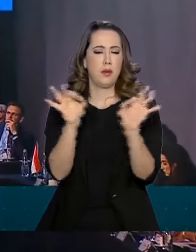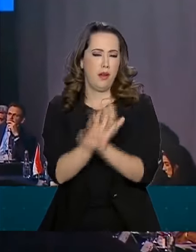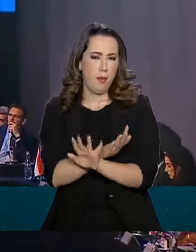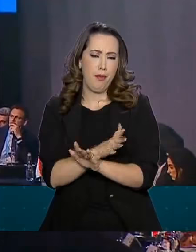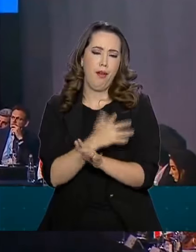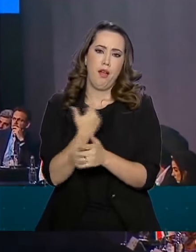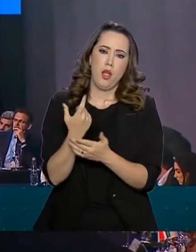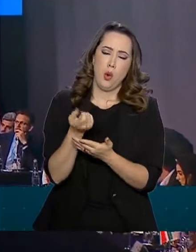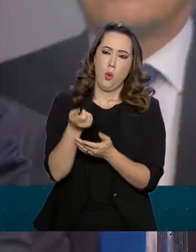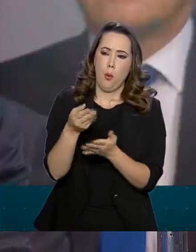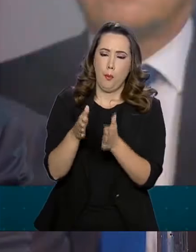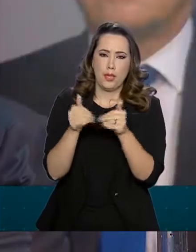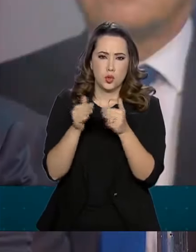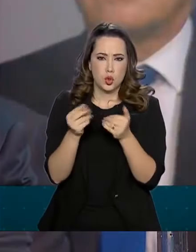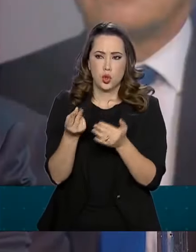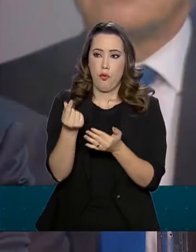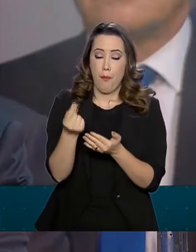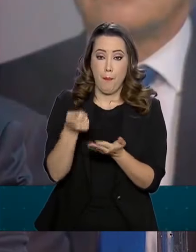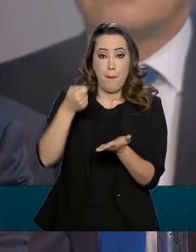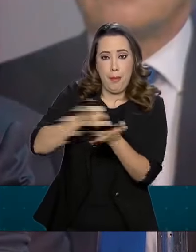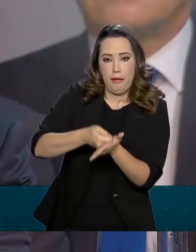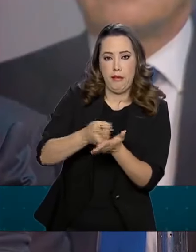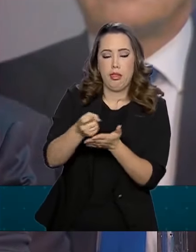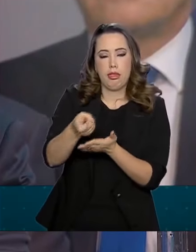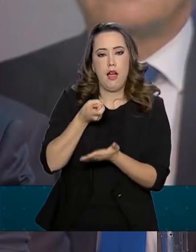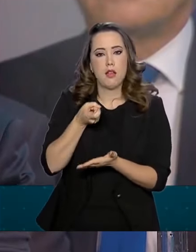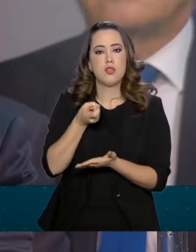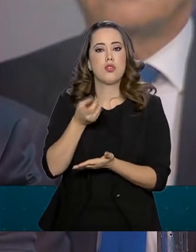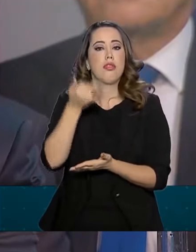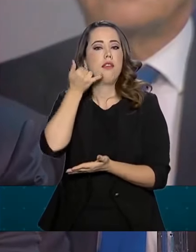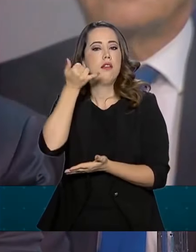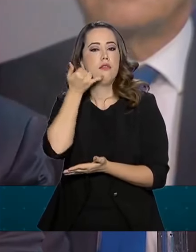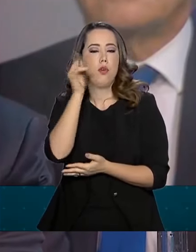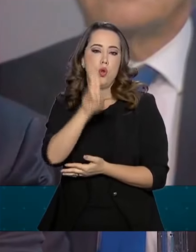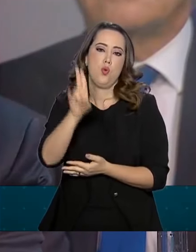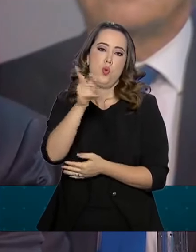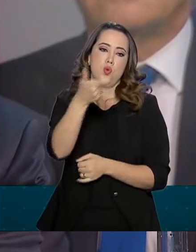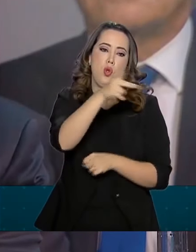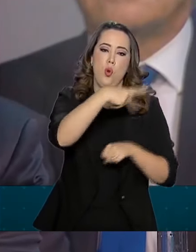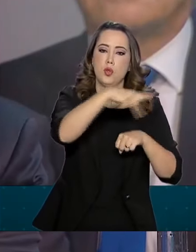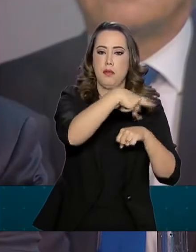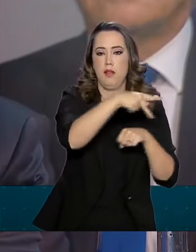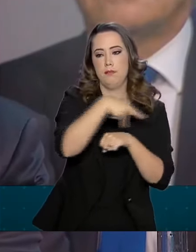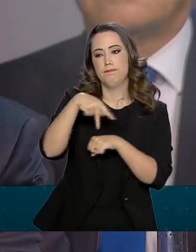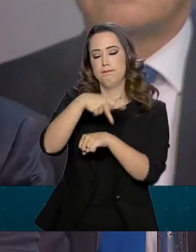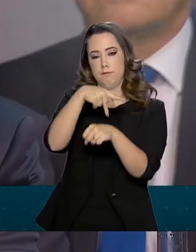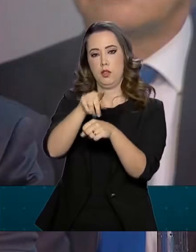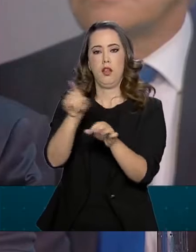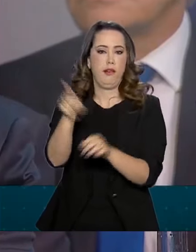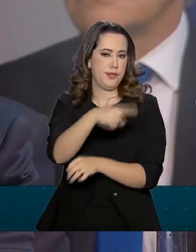cobrança de uso de telefones celulares para quem circula entre os nossos países.